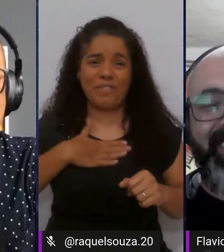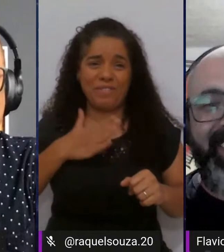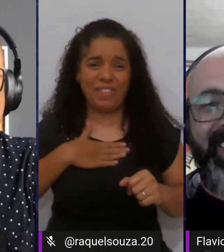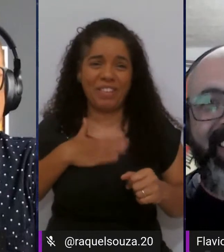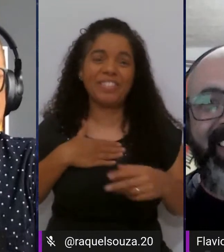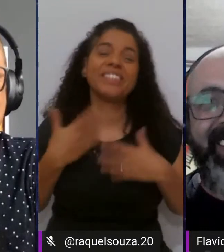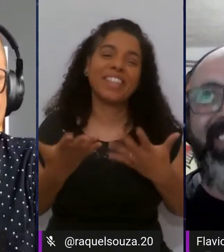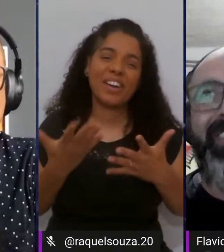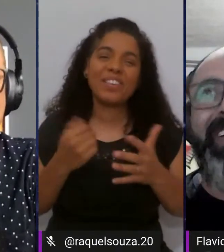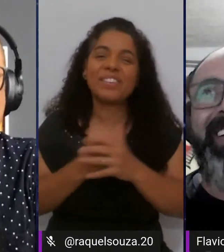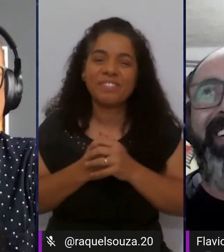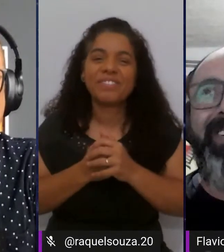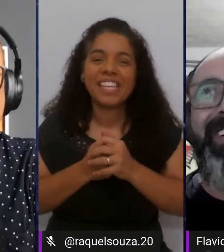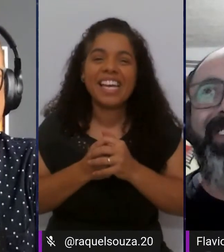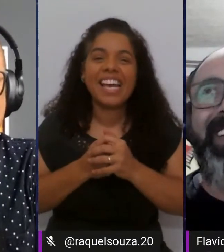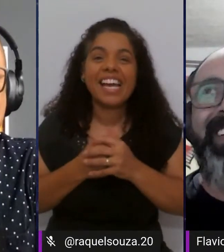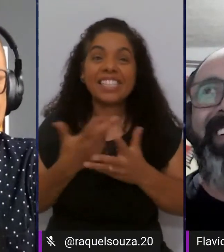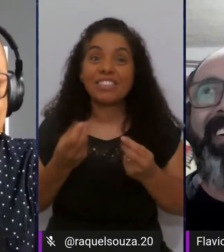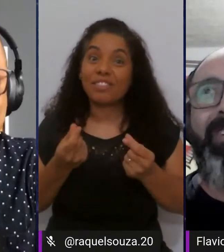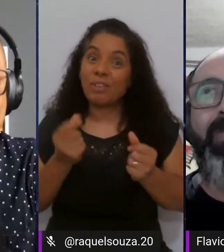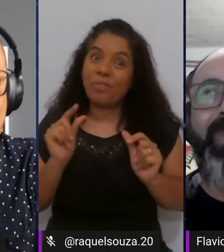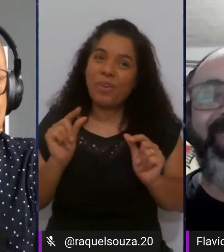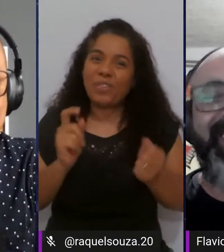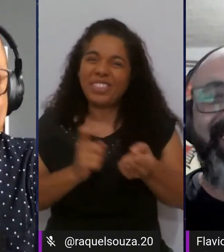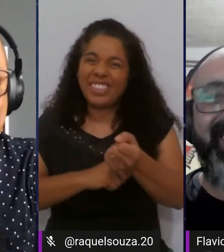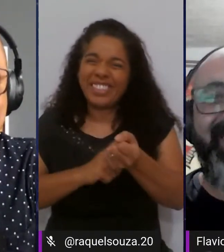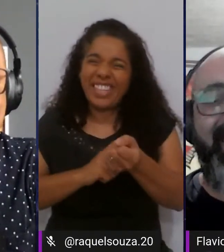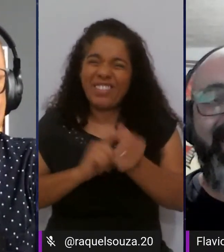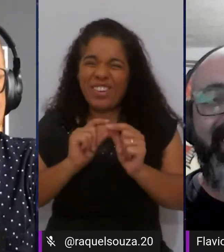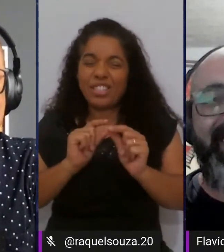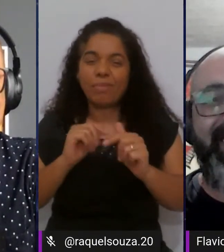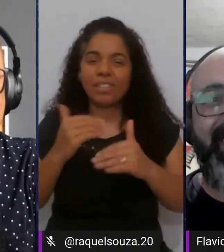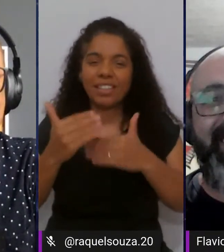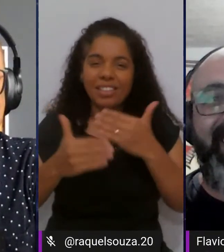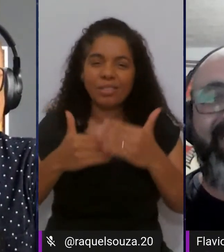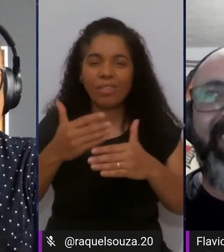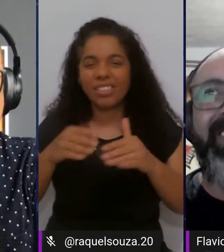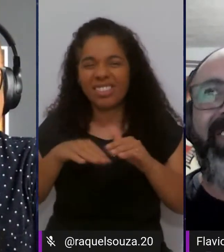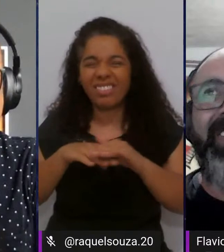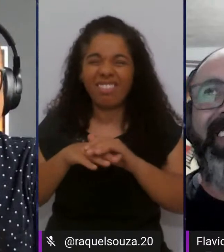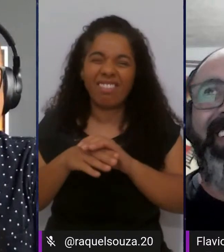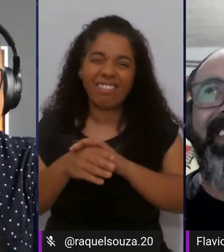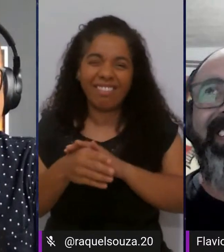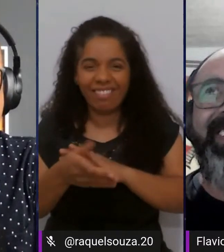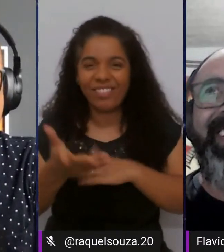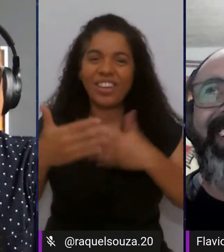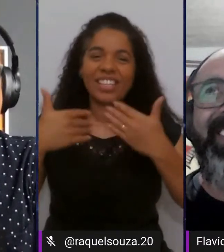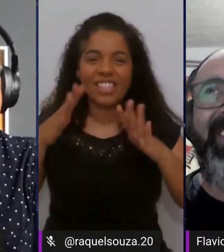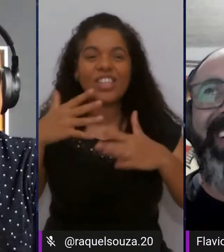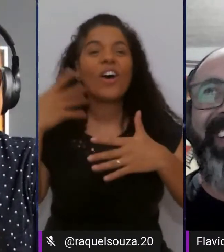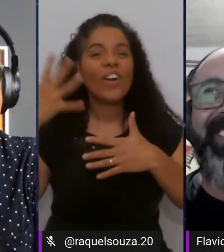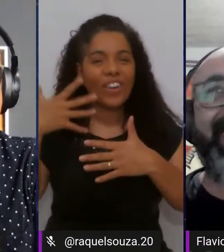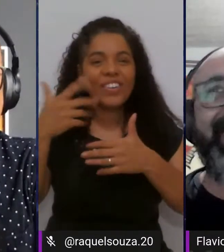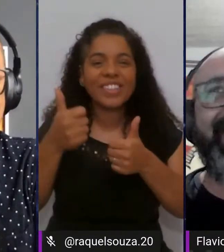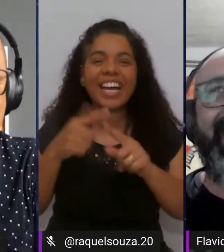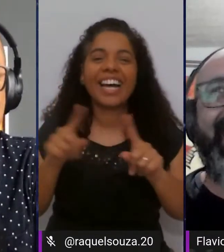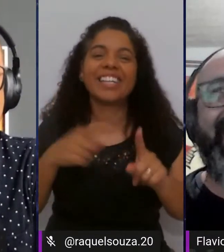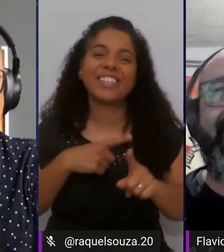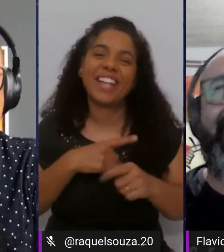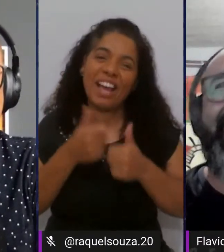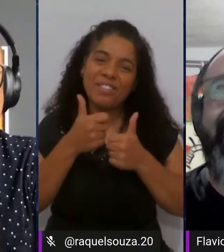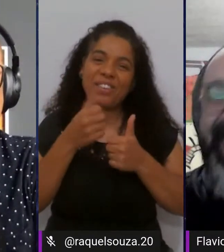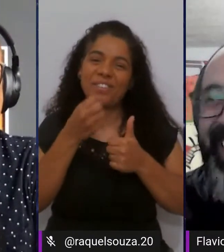a gente fica nervoso mas aí aos poucos a gente vai vai se soltando e tal a boca fica